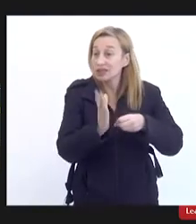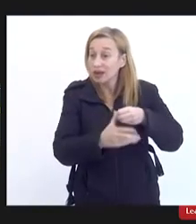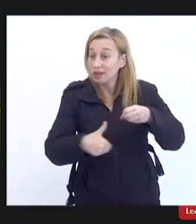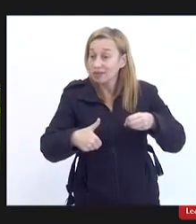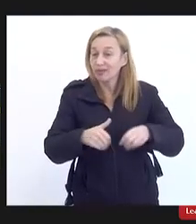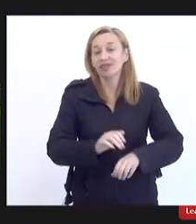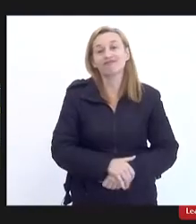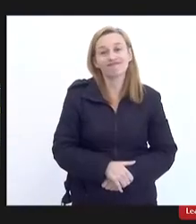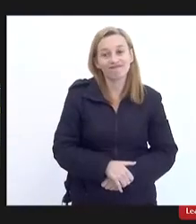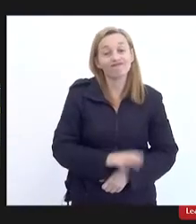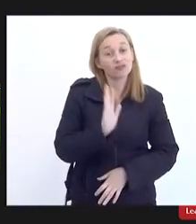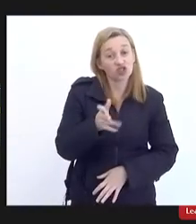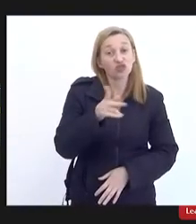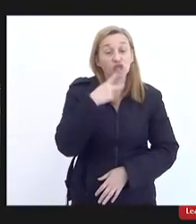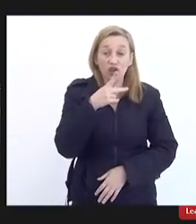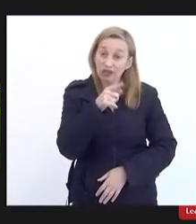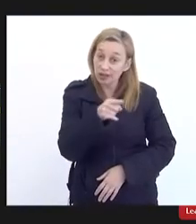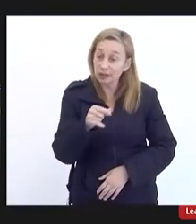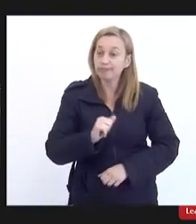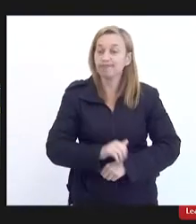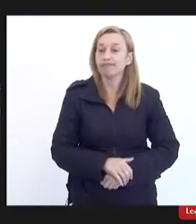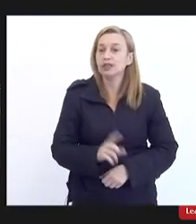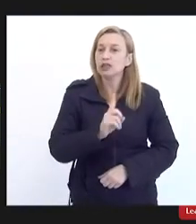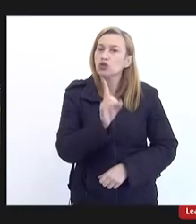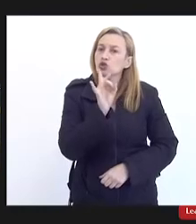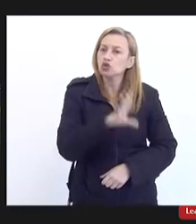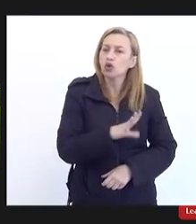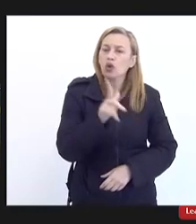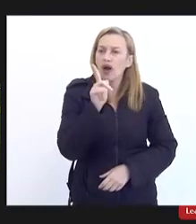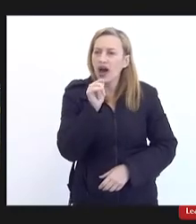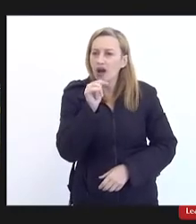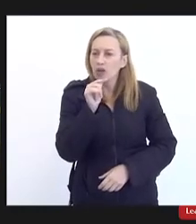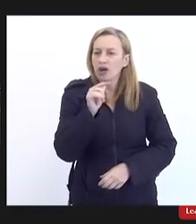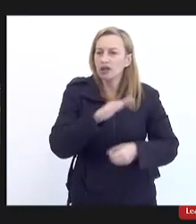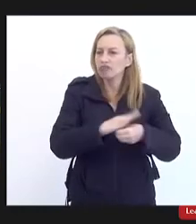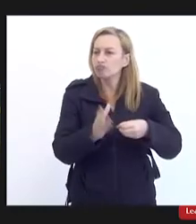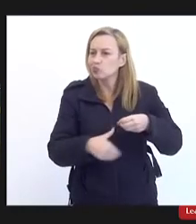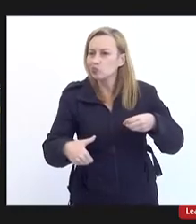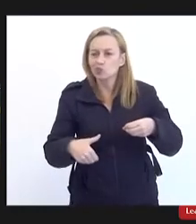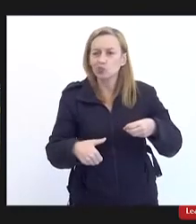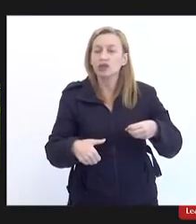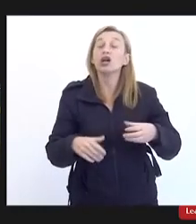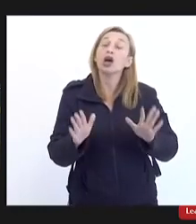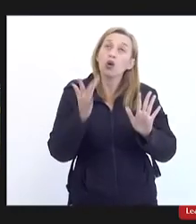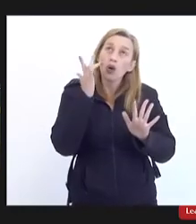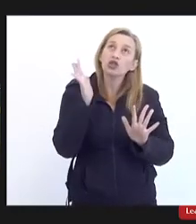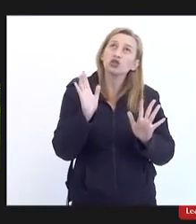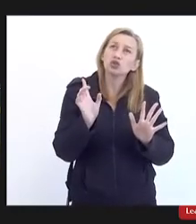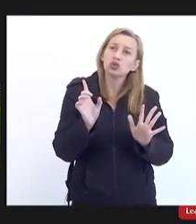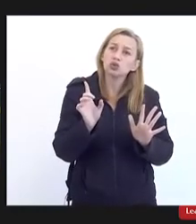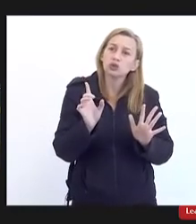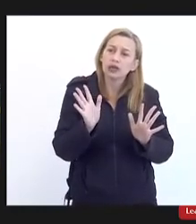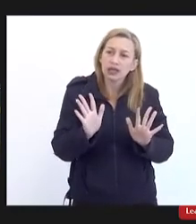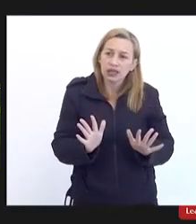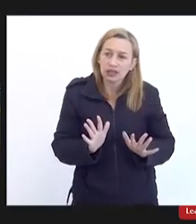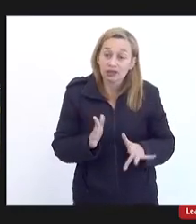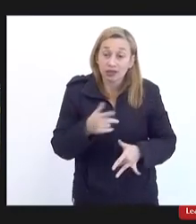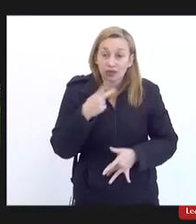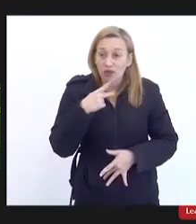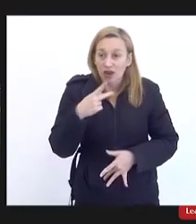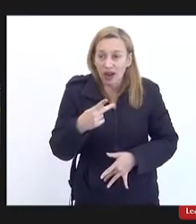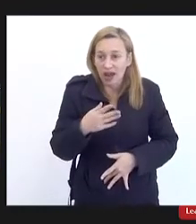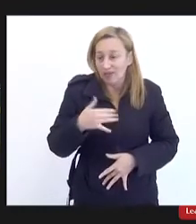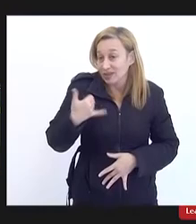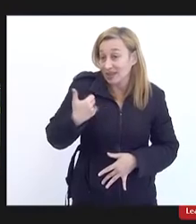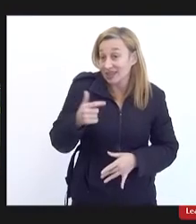básico como foi falado aqui não é somente água e esgoto eu acho que a gente eu não vou falar minha